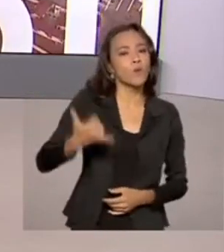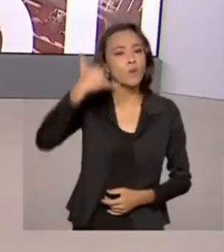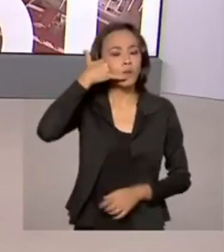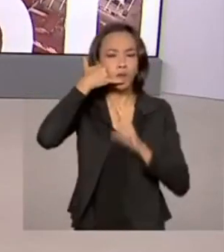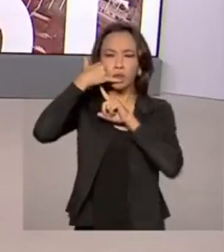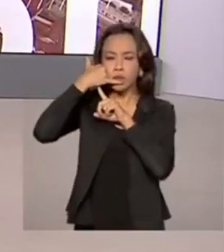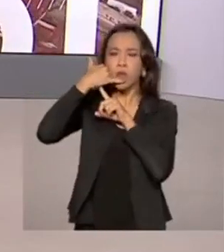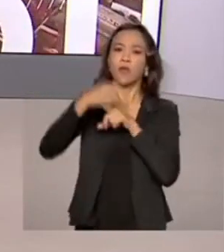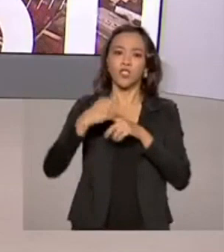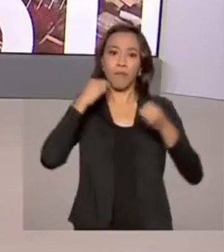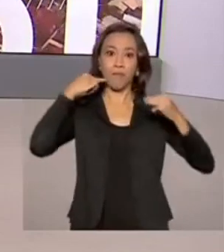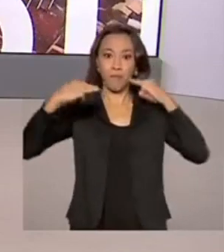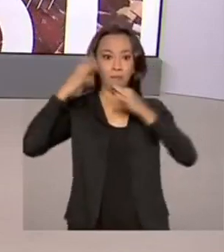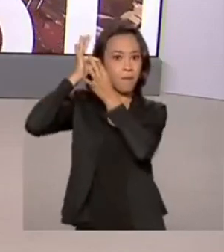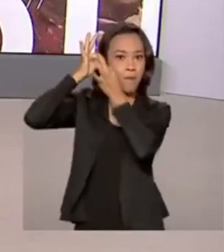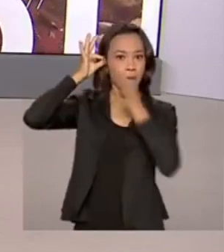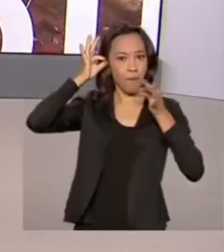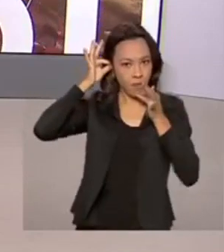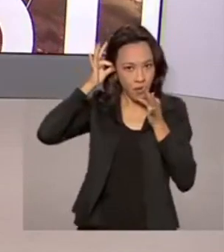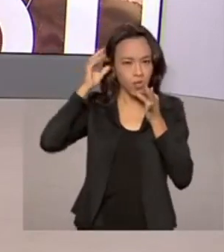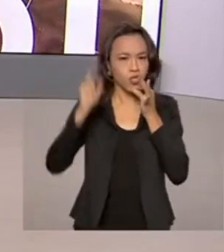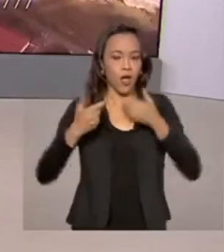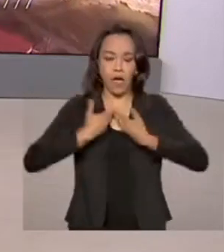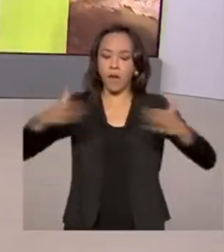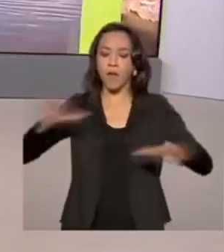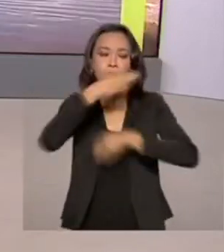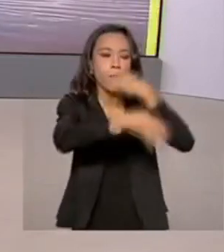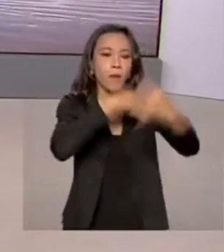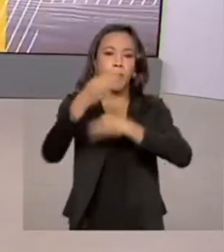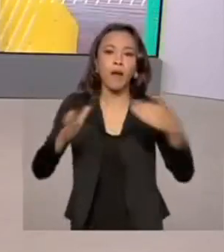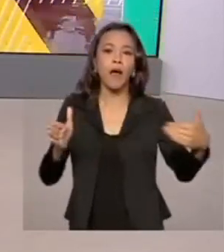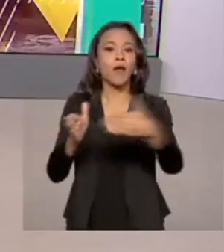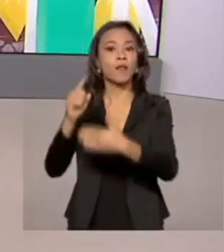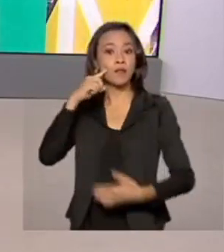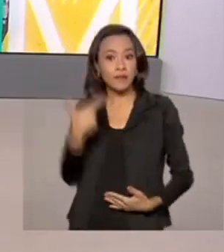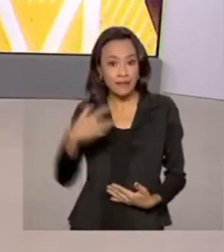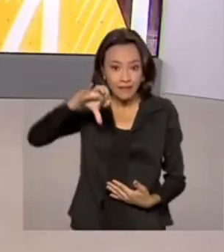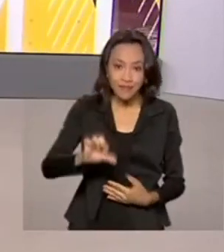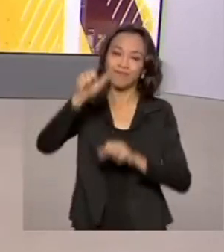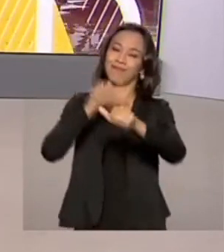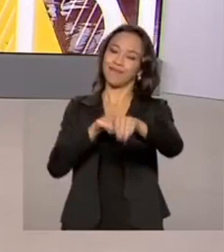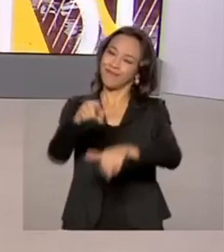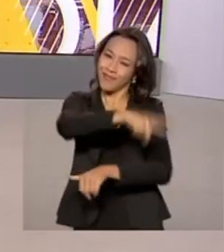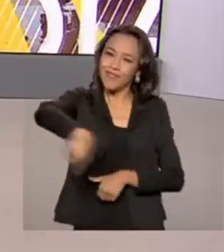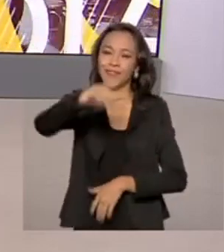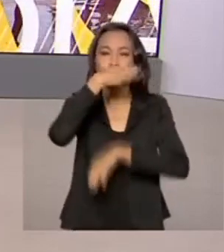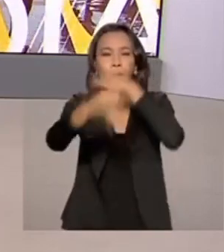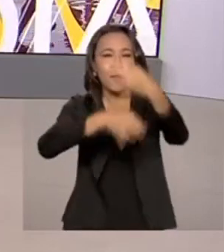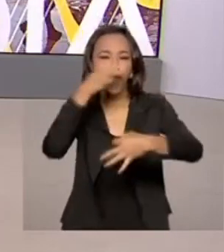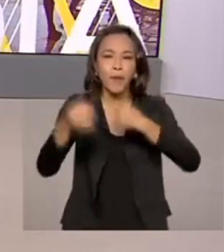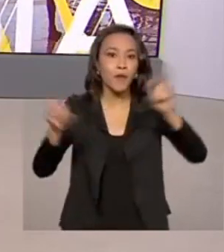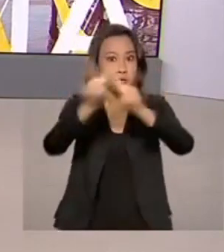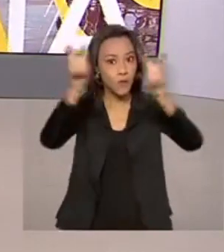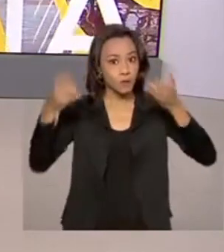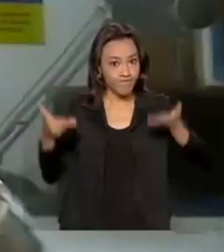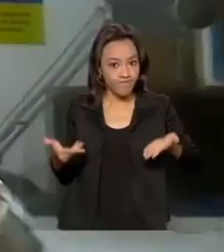chamadas de telemarketing. Uma consulta pública está aberta até o dia 29 de setembro para que a sociedade também dê a sua opinião